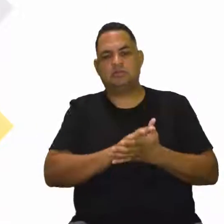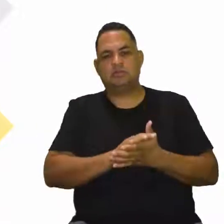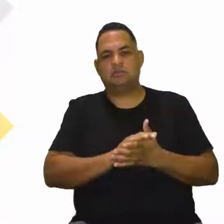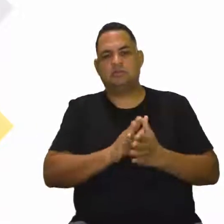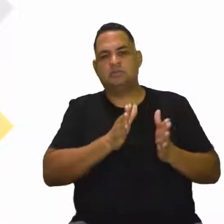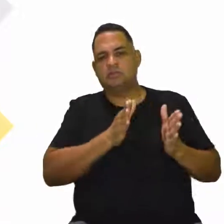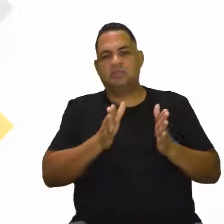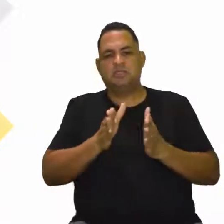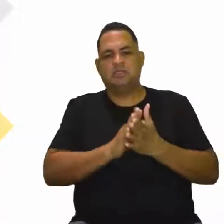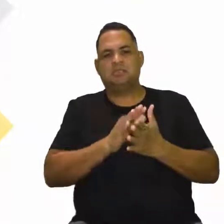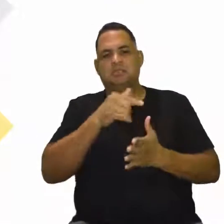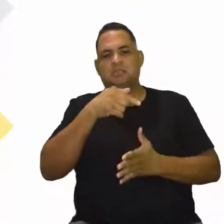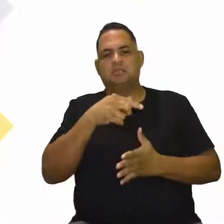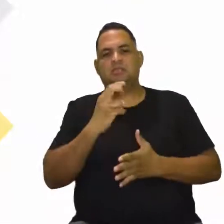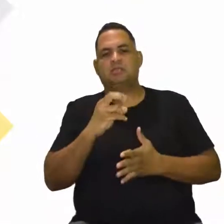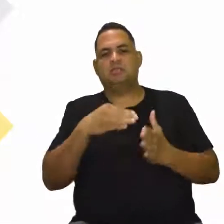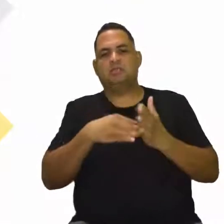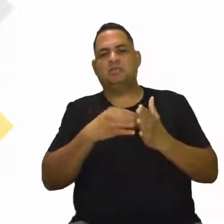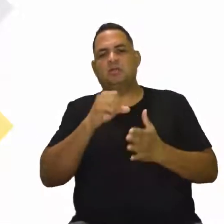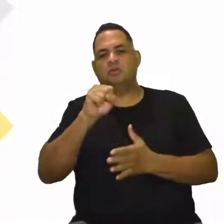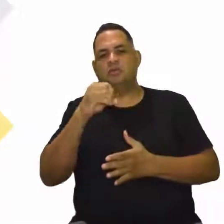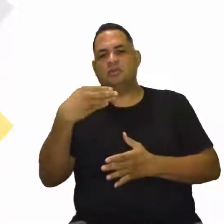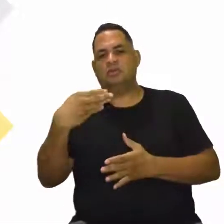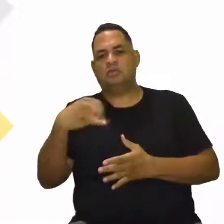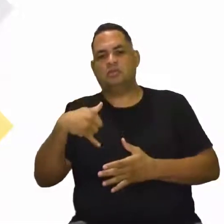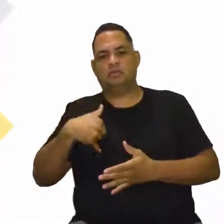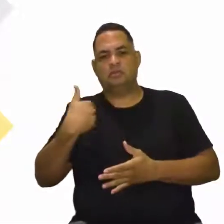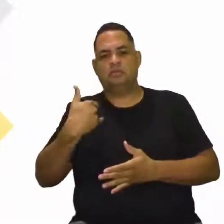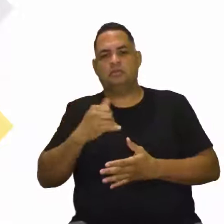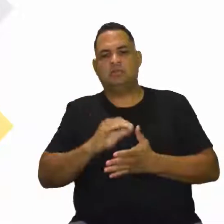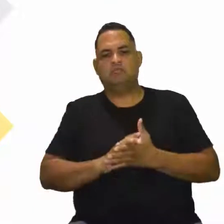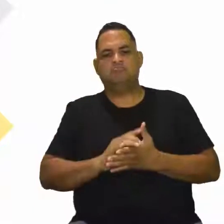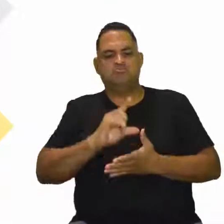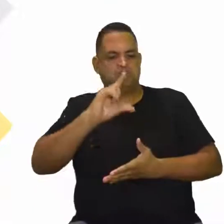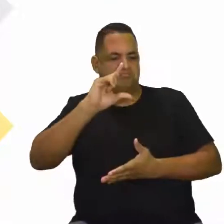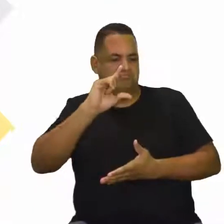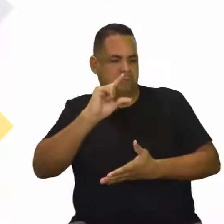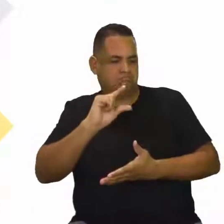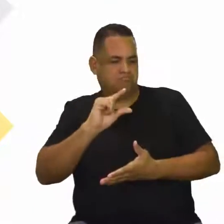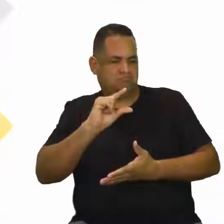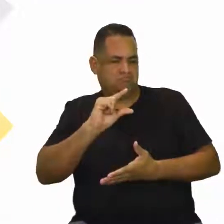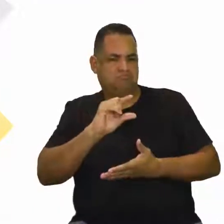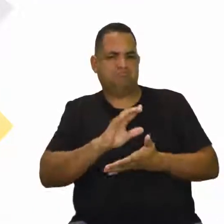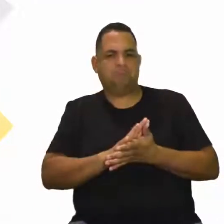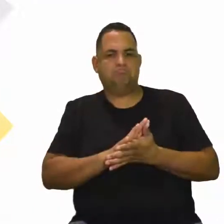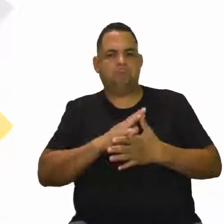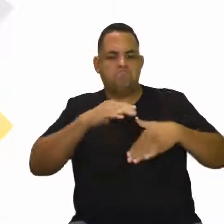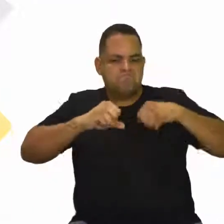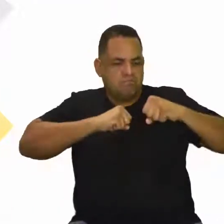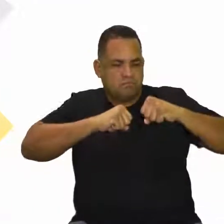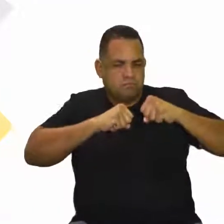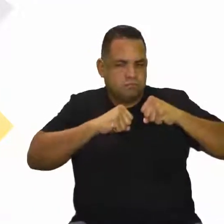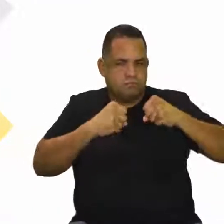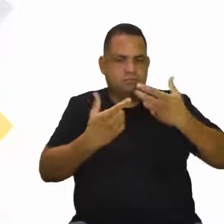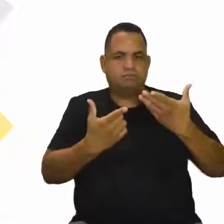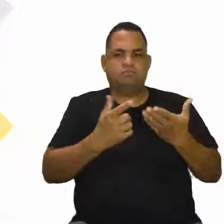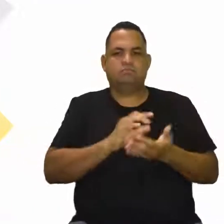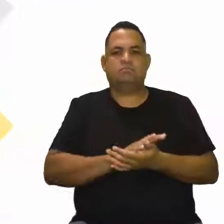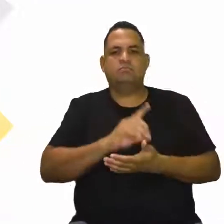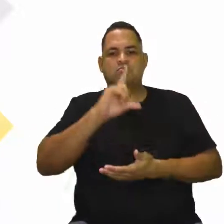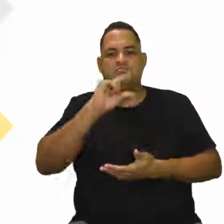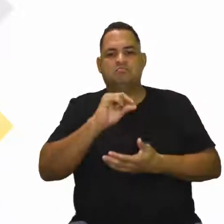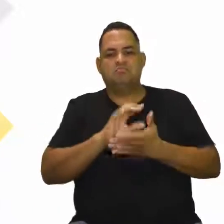etária aí dos 75 aos 84 anos. Eles são um pouquinho menos, um pouquinho menos ativos e um pouco